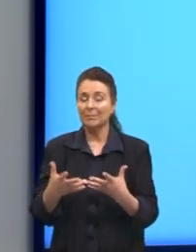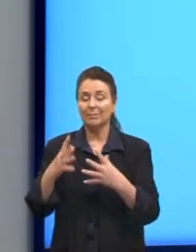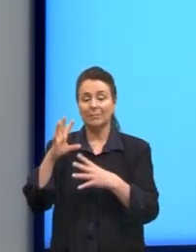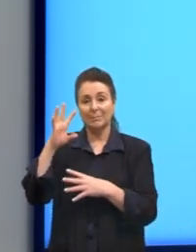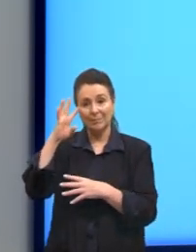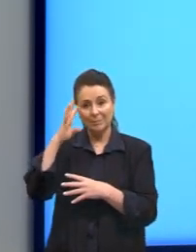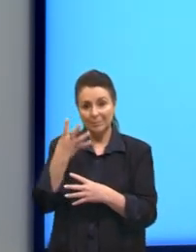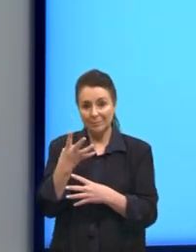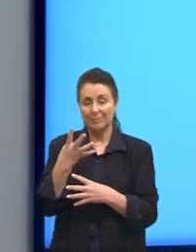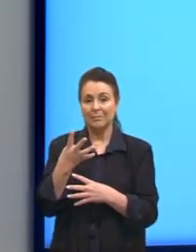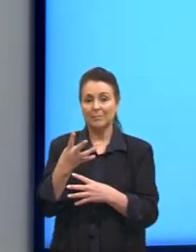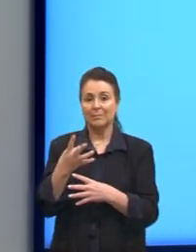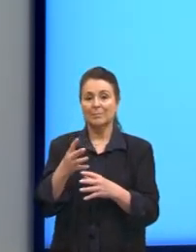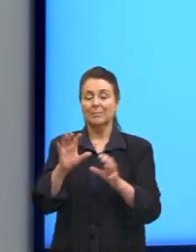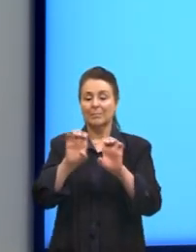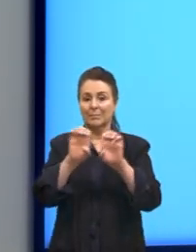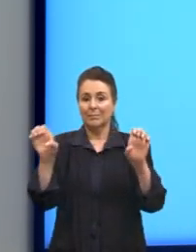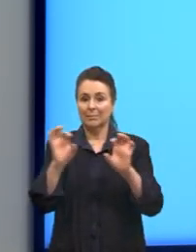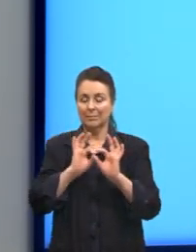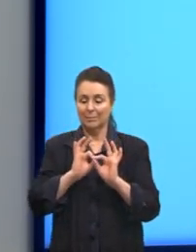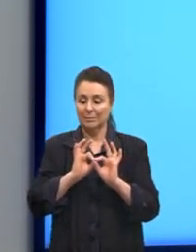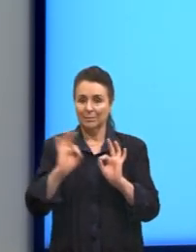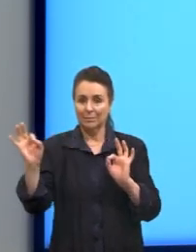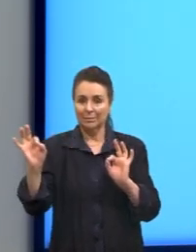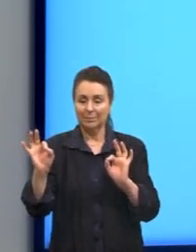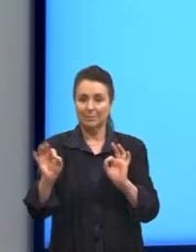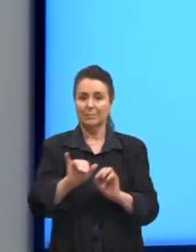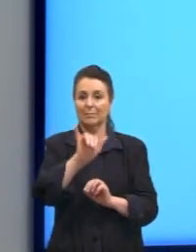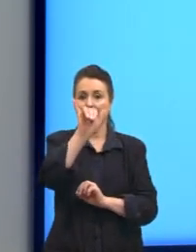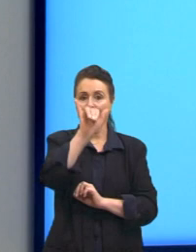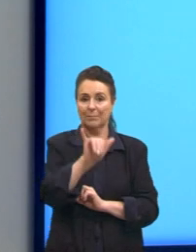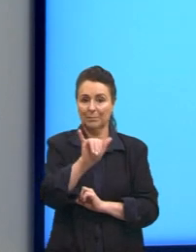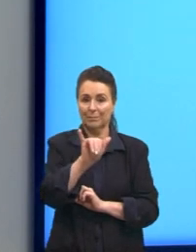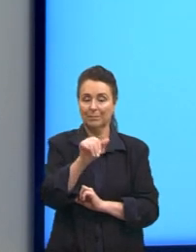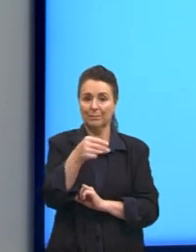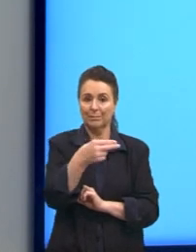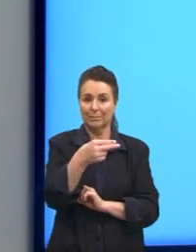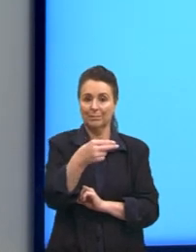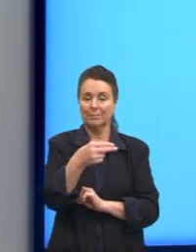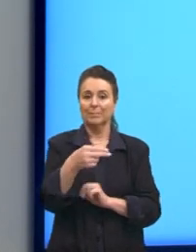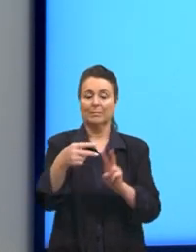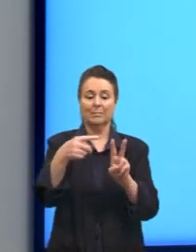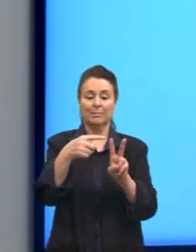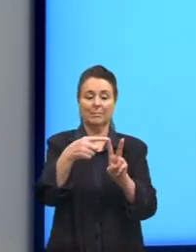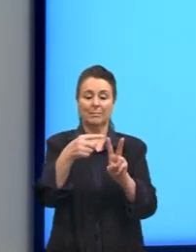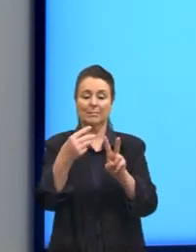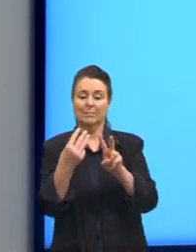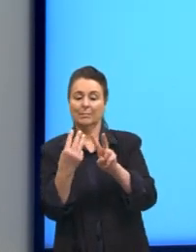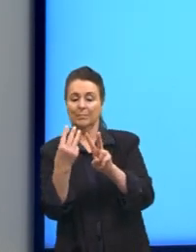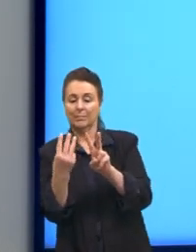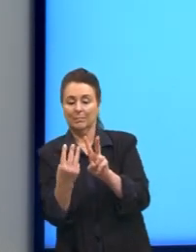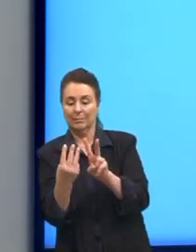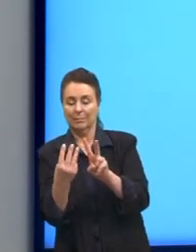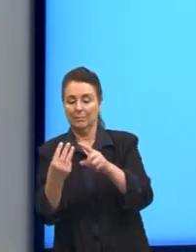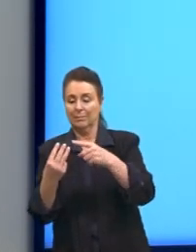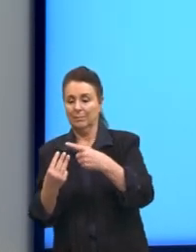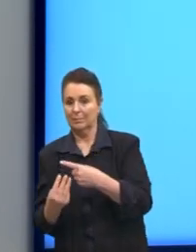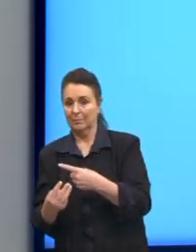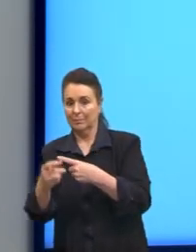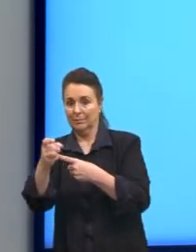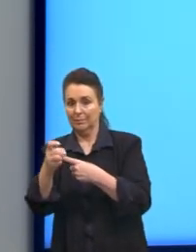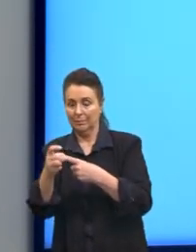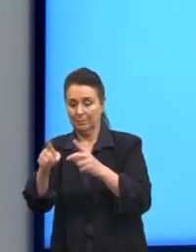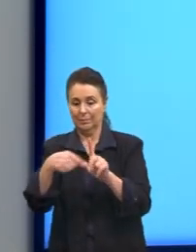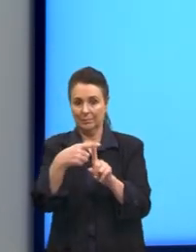da reta. y é igual a menos raiz de 3 sobre 3 x mais